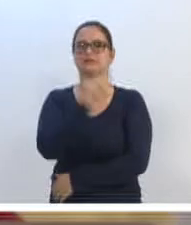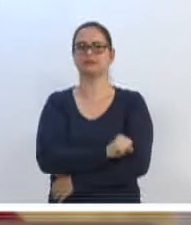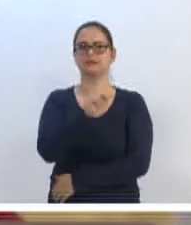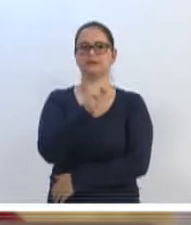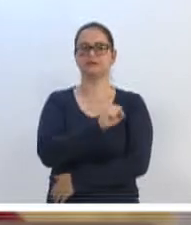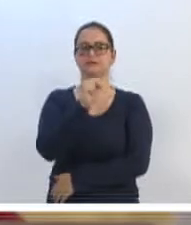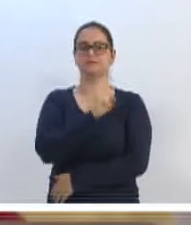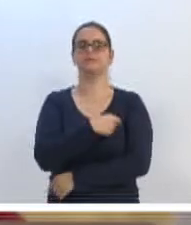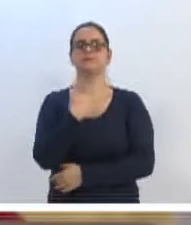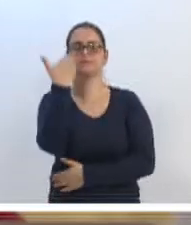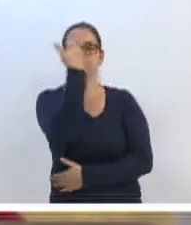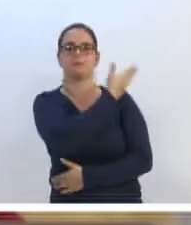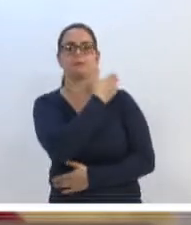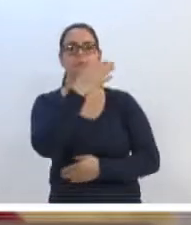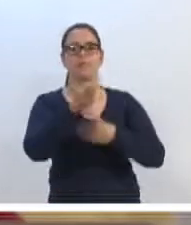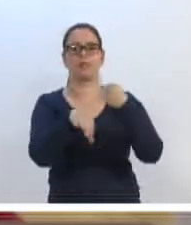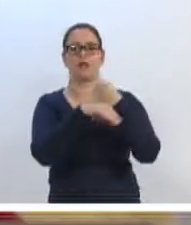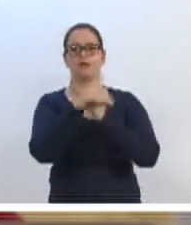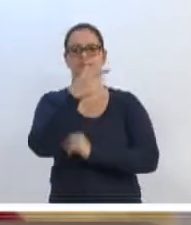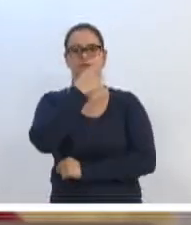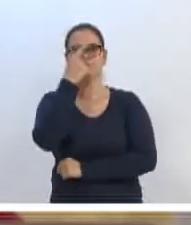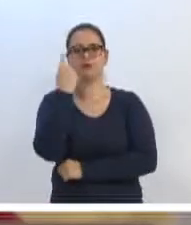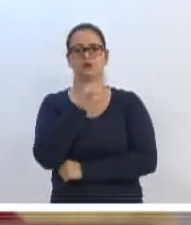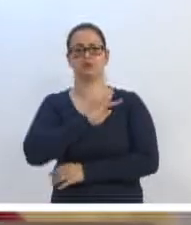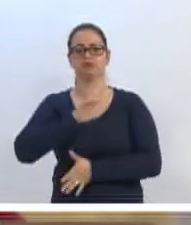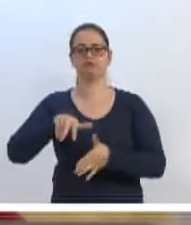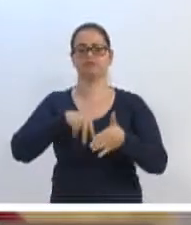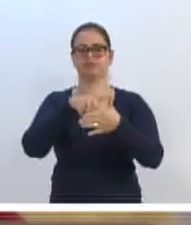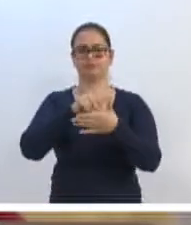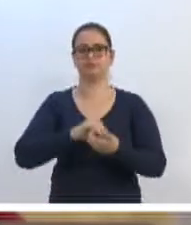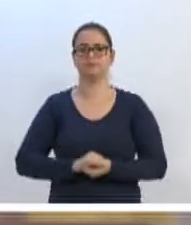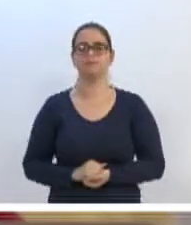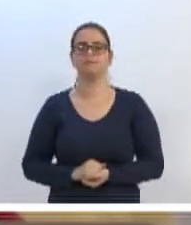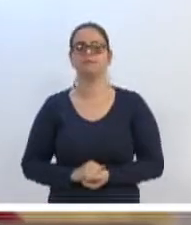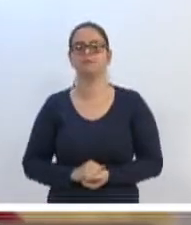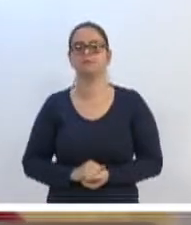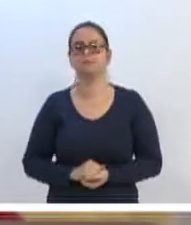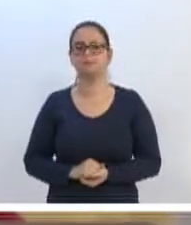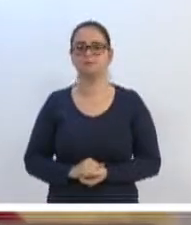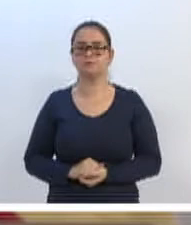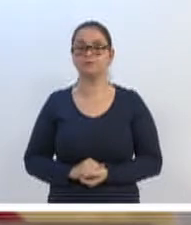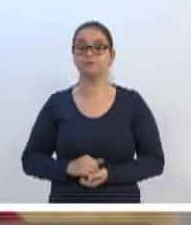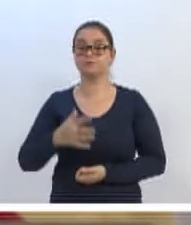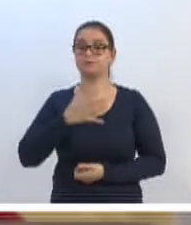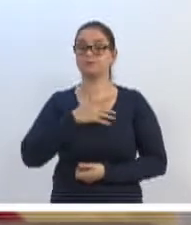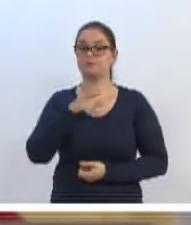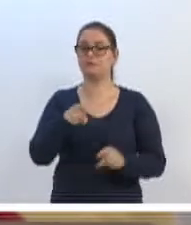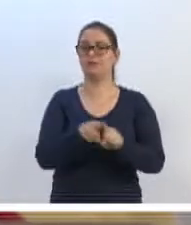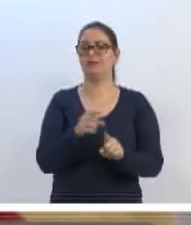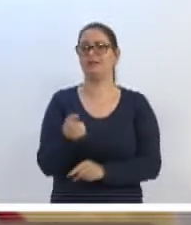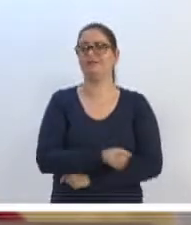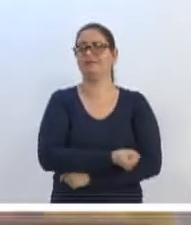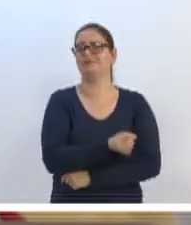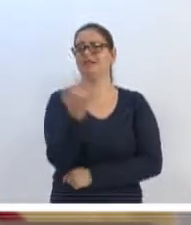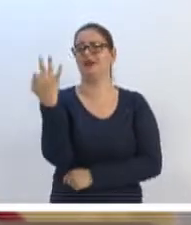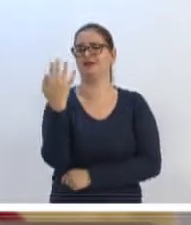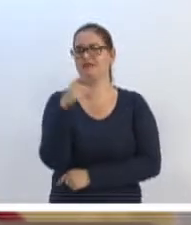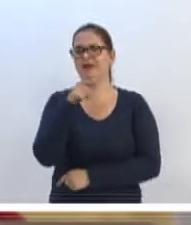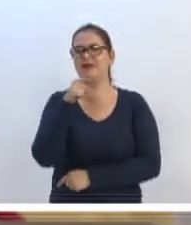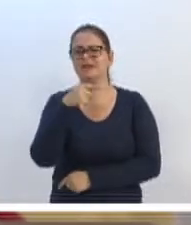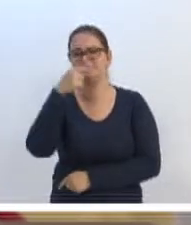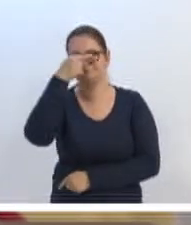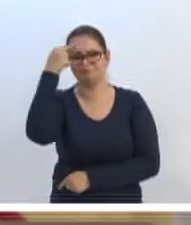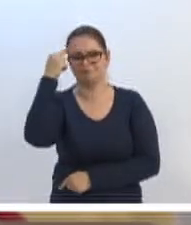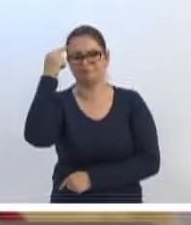vereador Ito, também inclui o seu discurso ao meu pronunciamento. E desse fato tem muitos no município, vereador Ito,